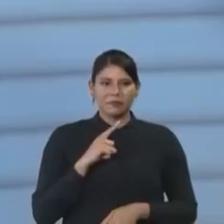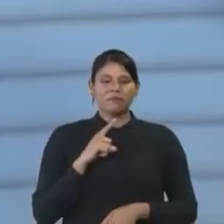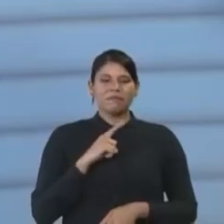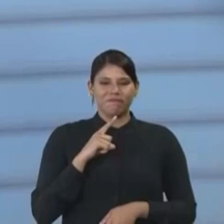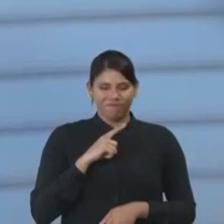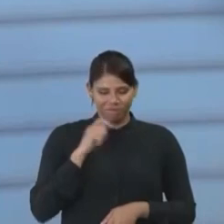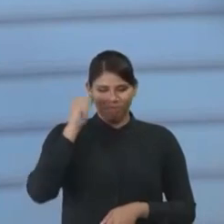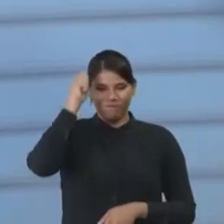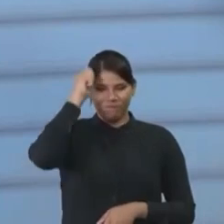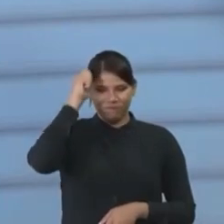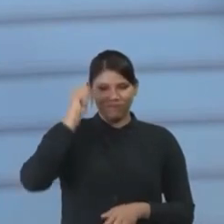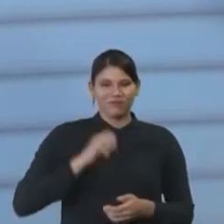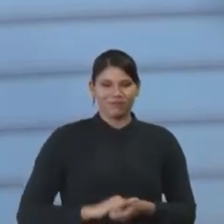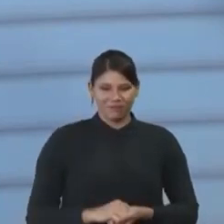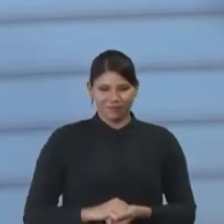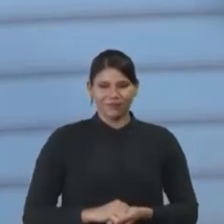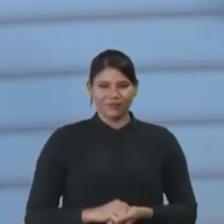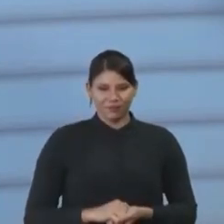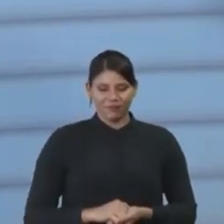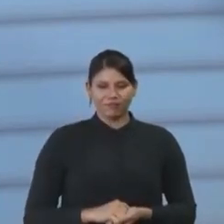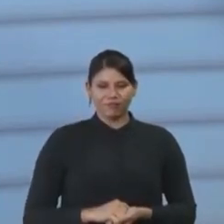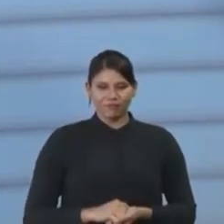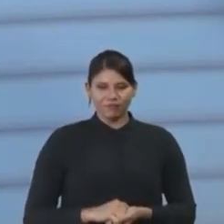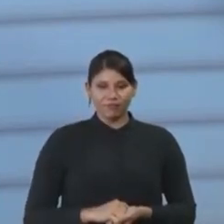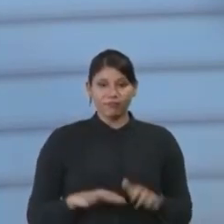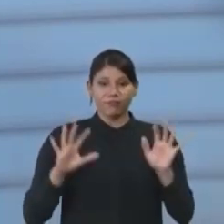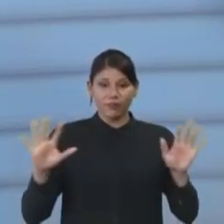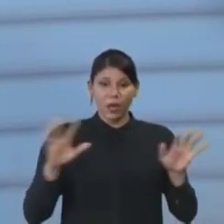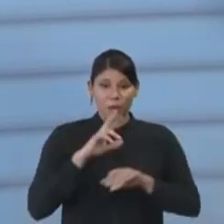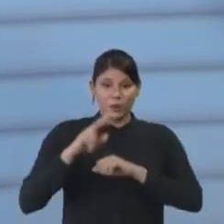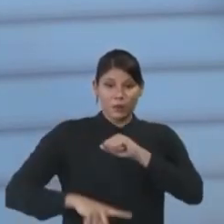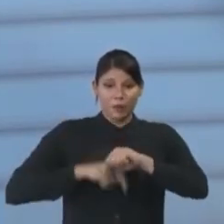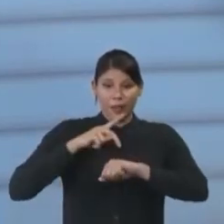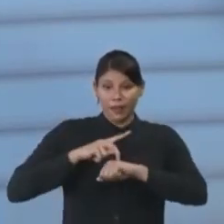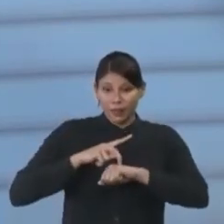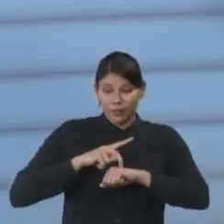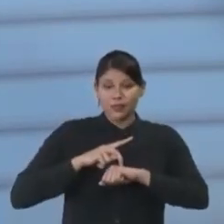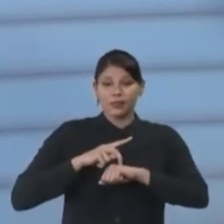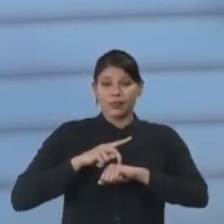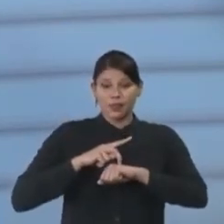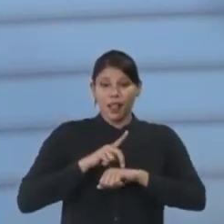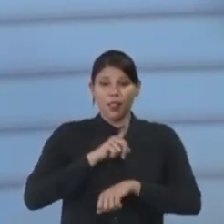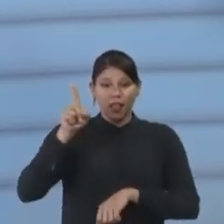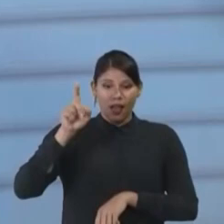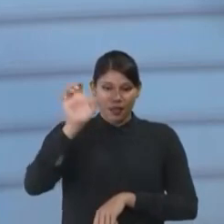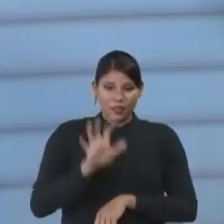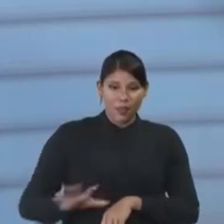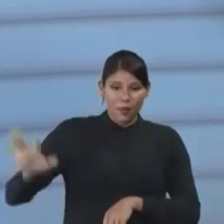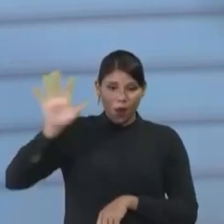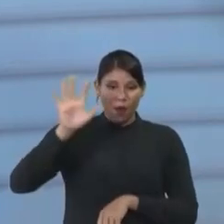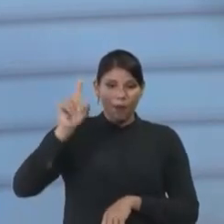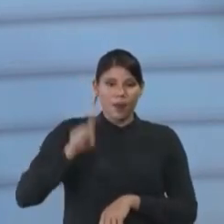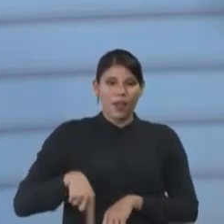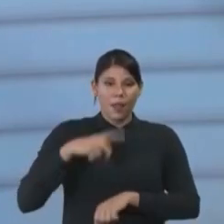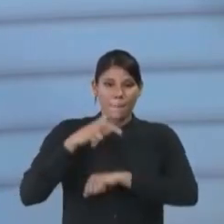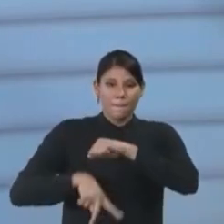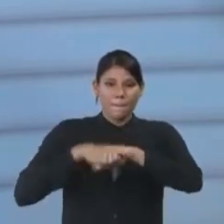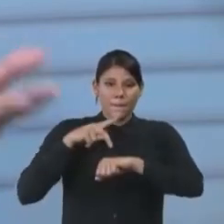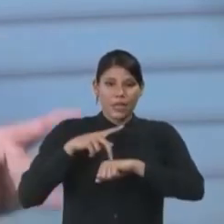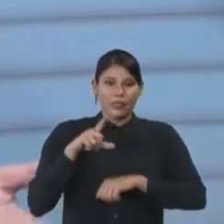tenho nem dúvida. E como os países que estão na Europa são países com